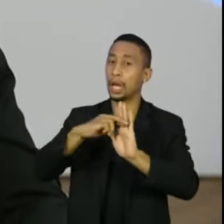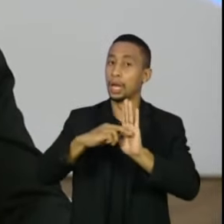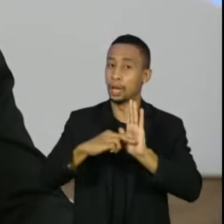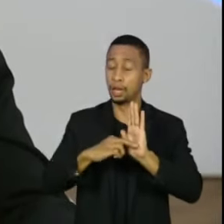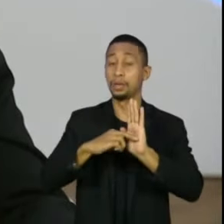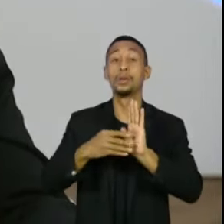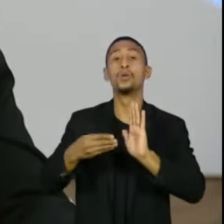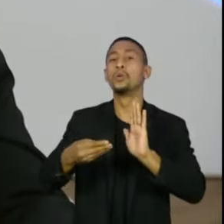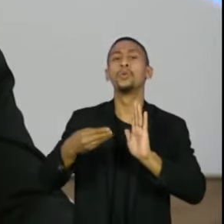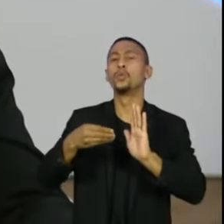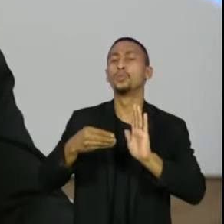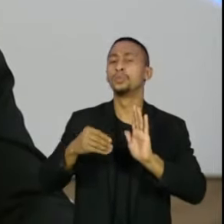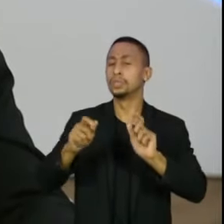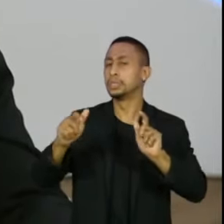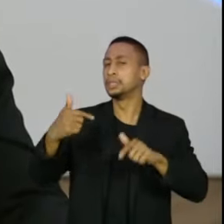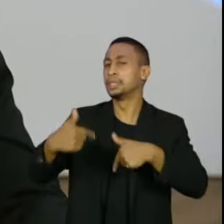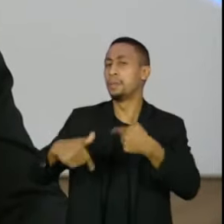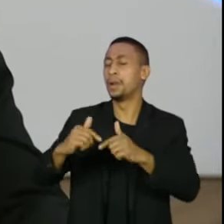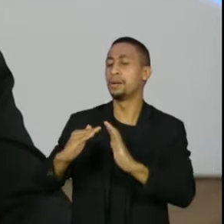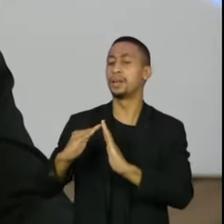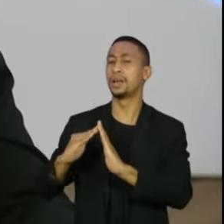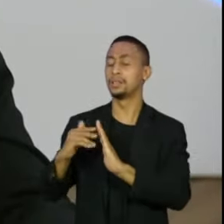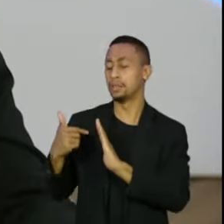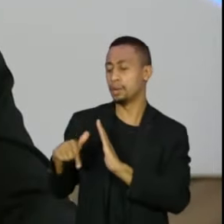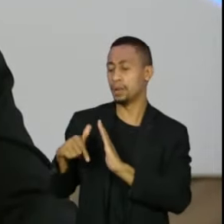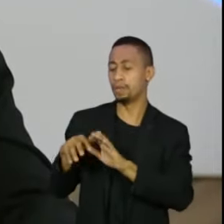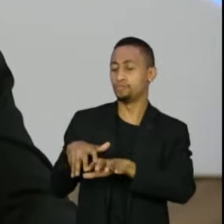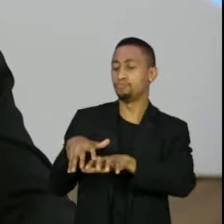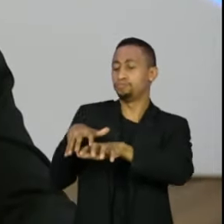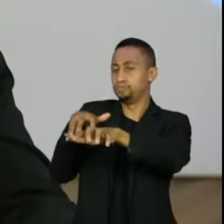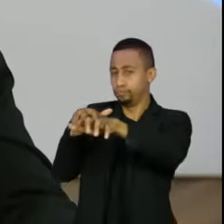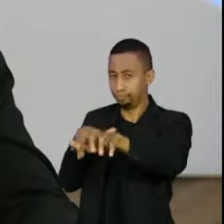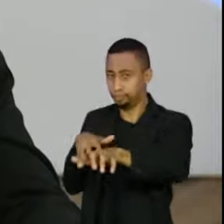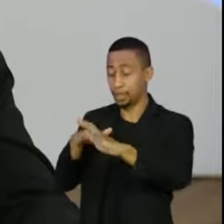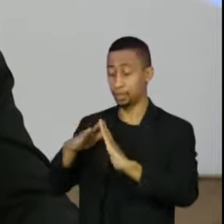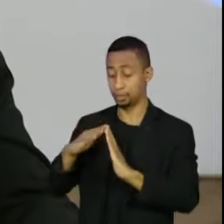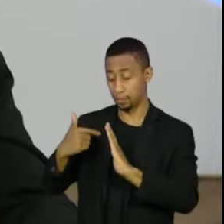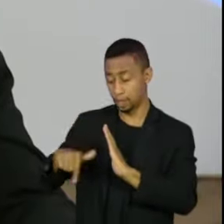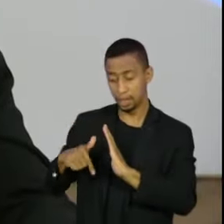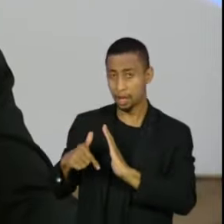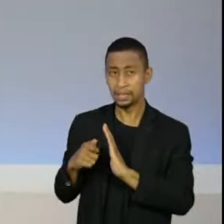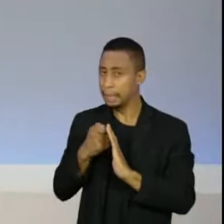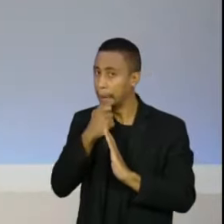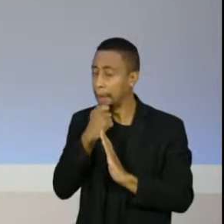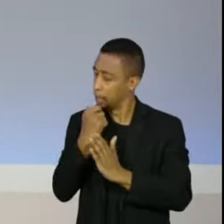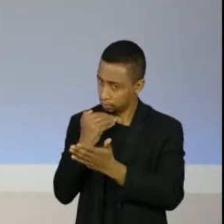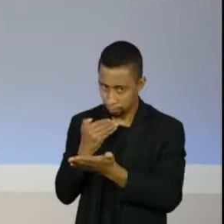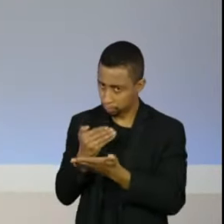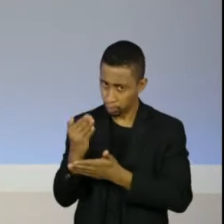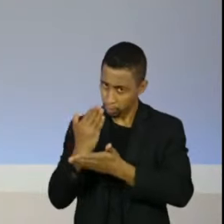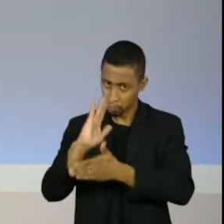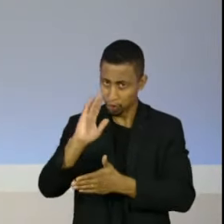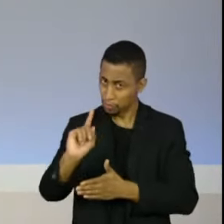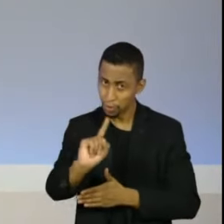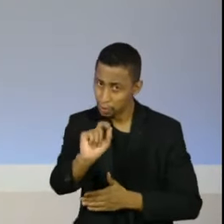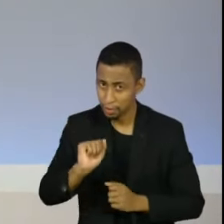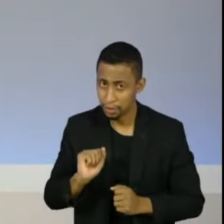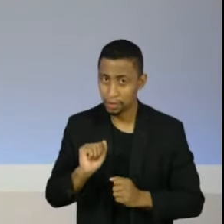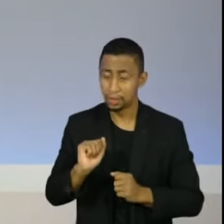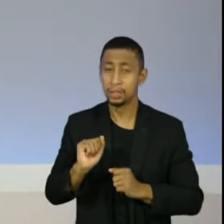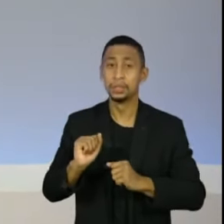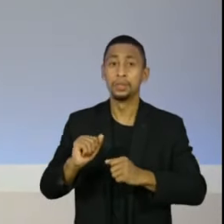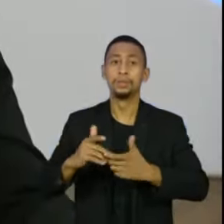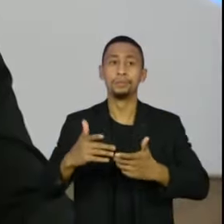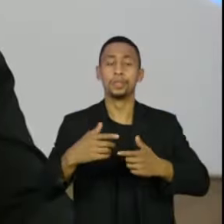funcionamento remoto do plenário do Senado Federal. Então, hoje nós não temos funcionamento das comissões do Senado, como a Comissão de Constituição e